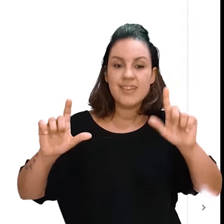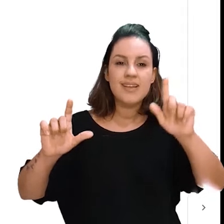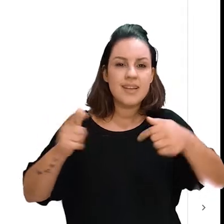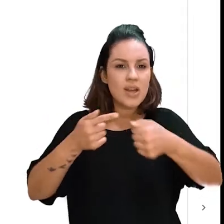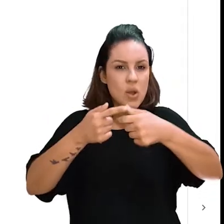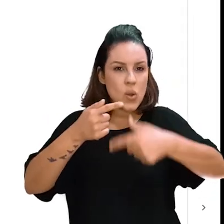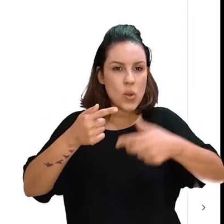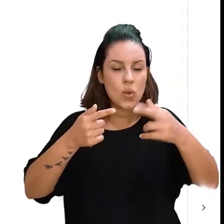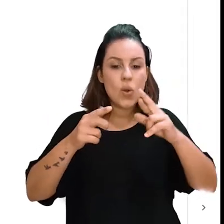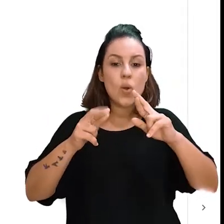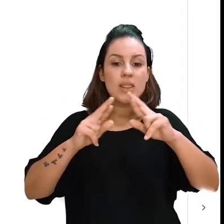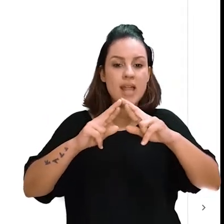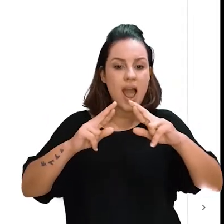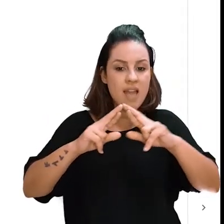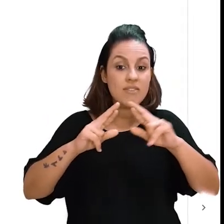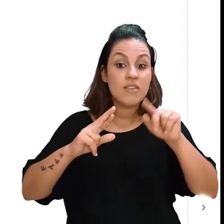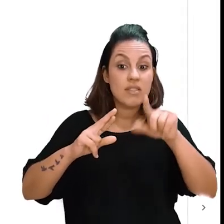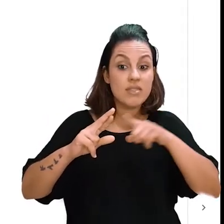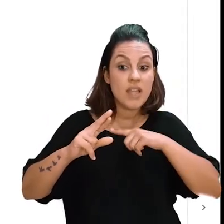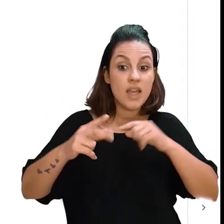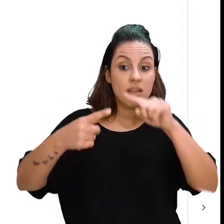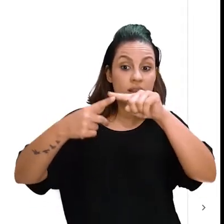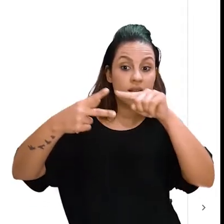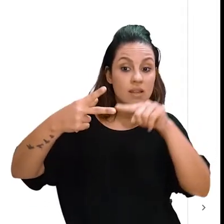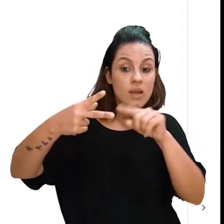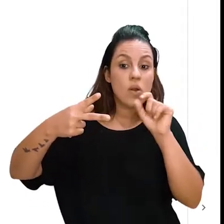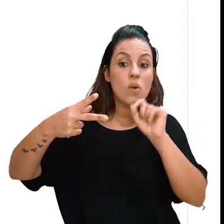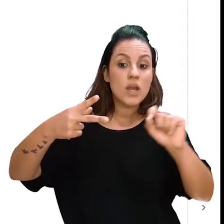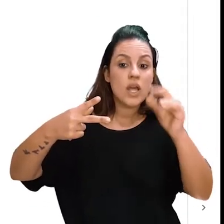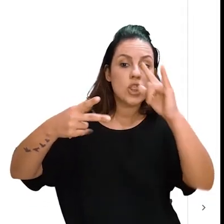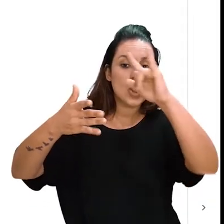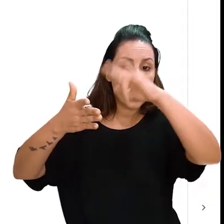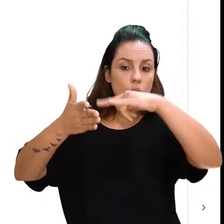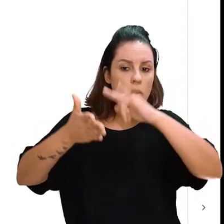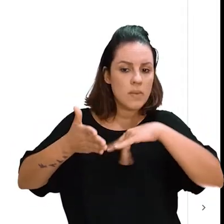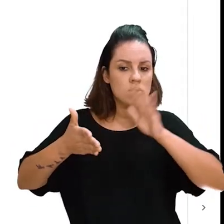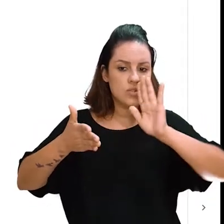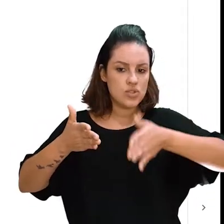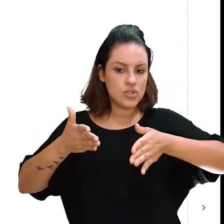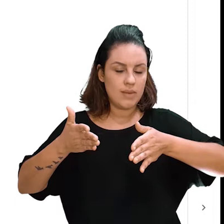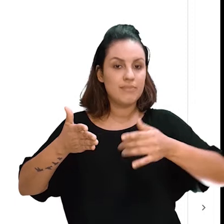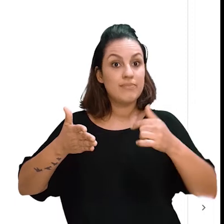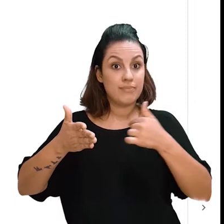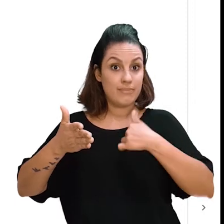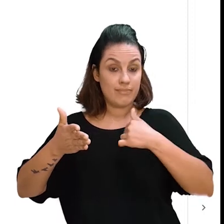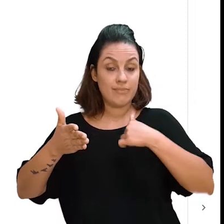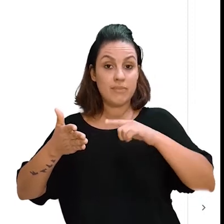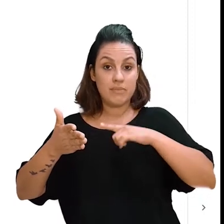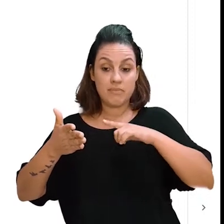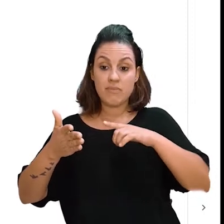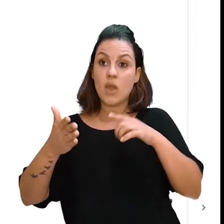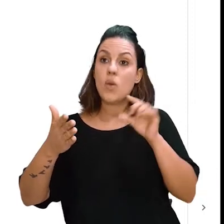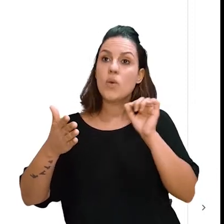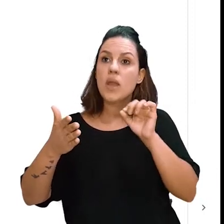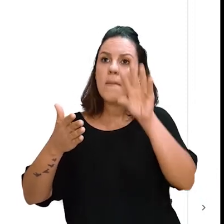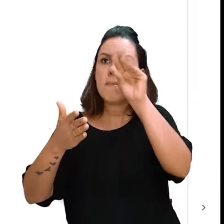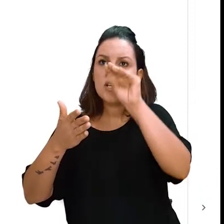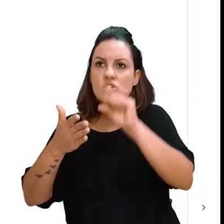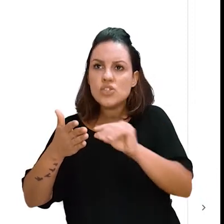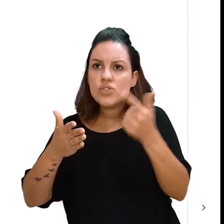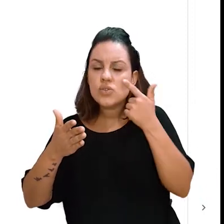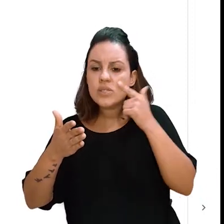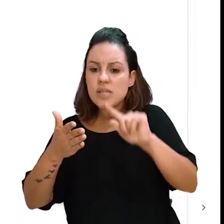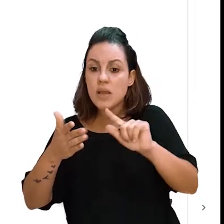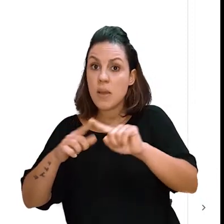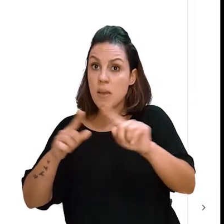então tem dois arquivos aqui que foram criados. Veja que eles estão compartilhados comigo, mas eles não